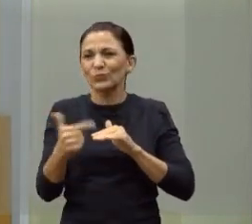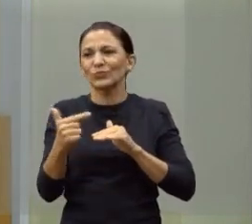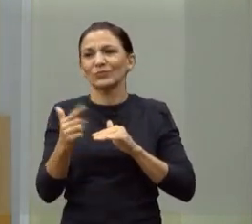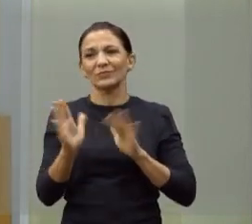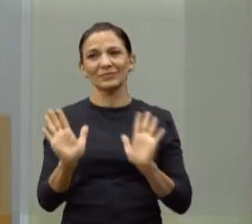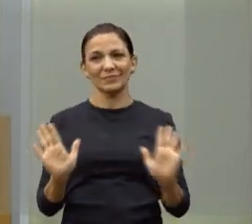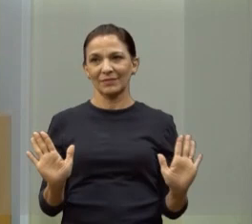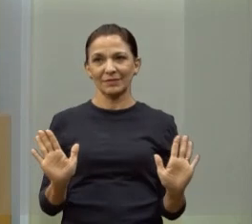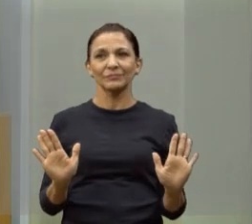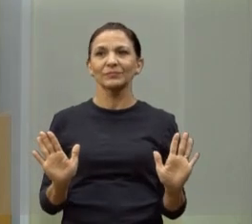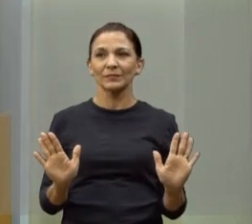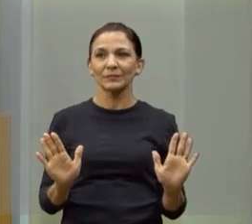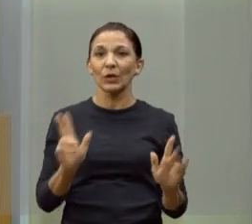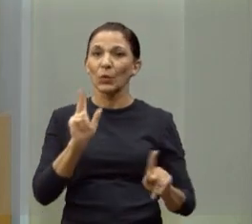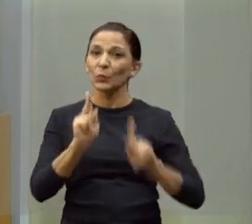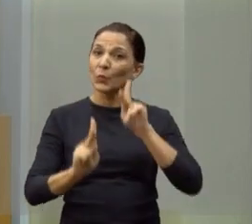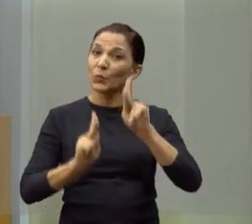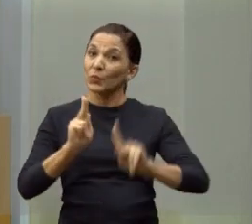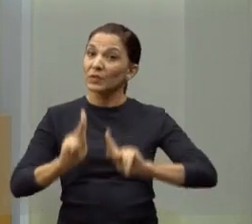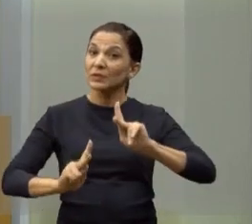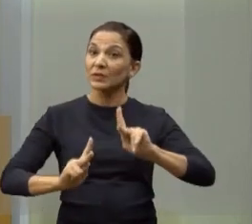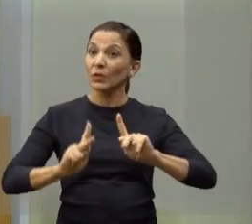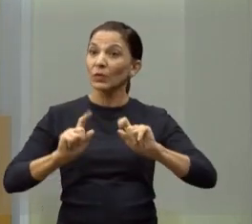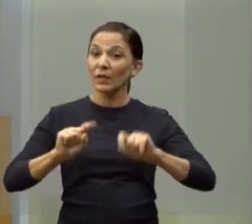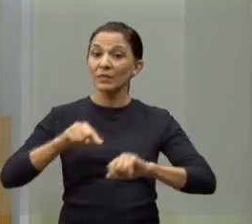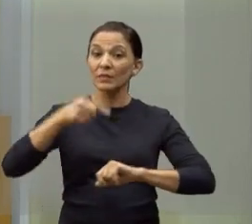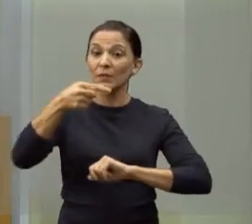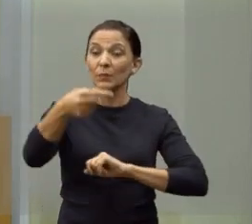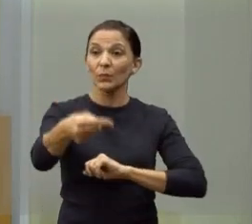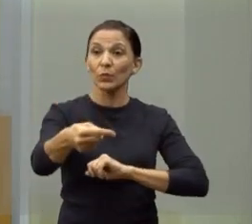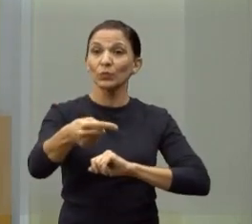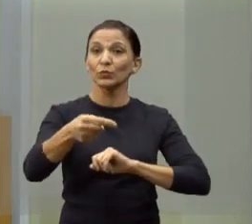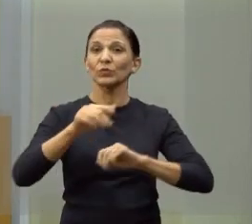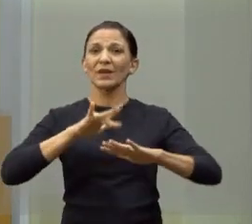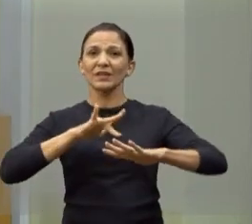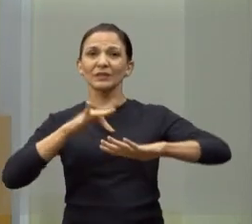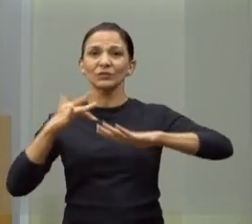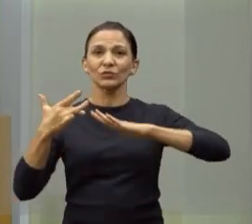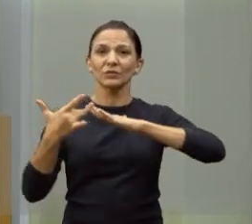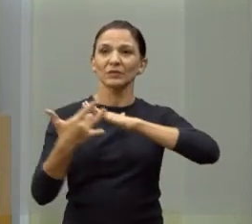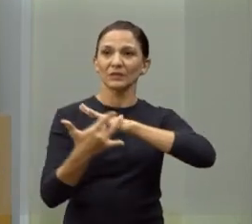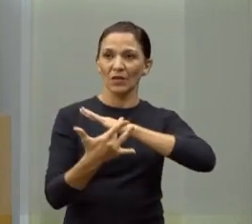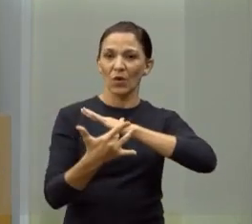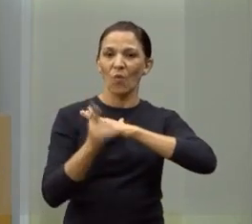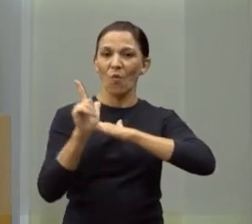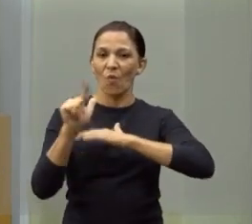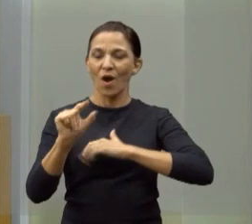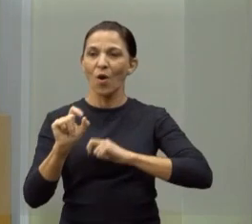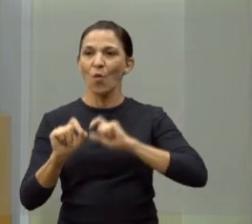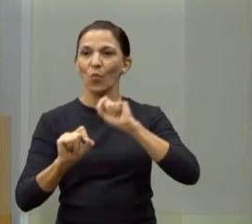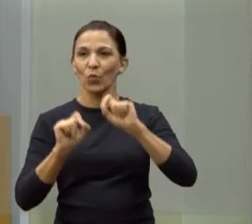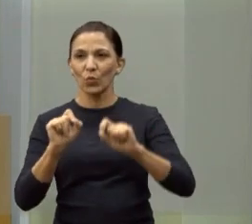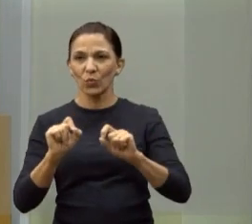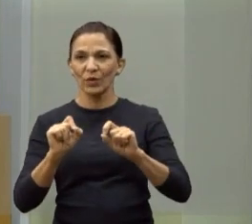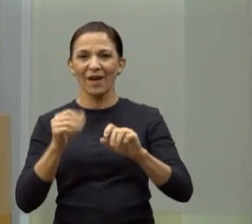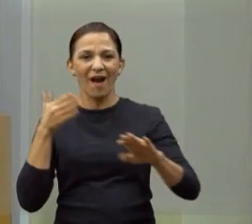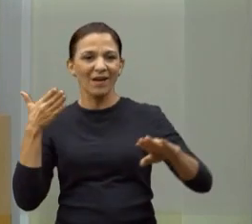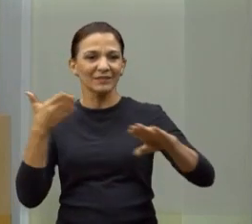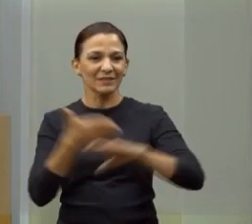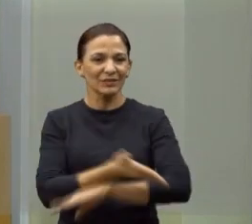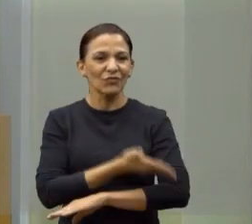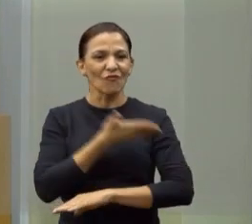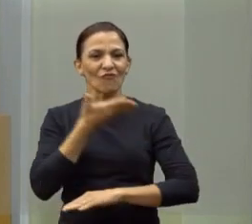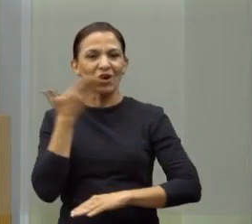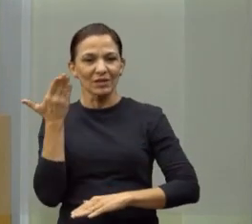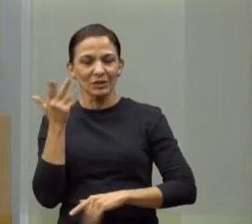acarretando a nossa população, principalmente depois que as redes sociais se tornaram algo de fácil acesso.